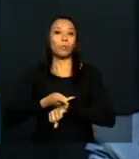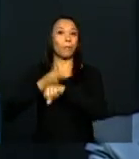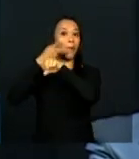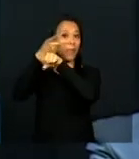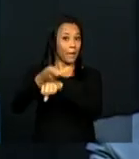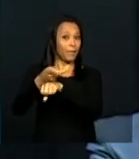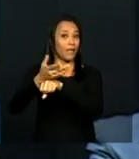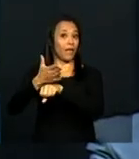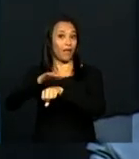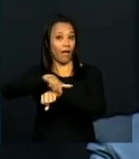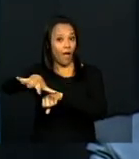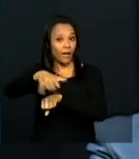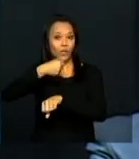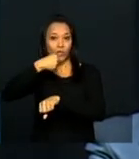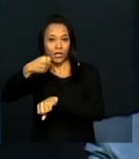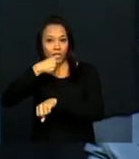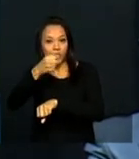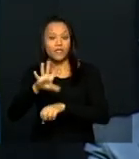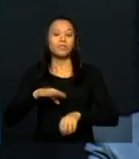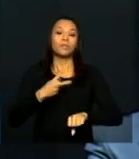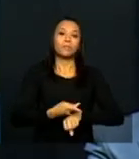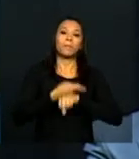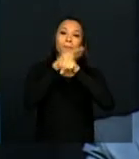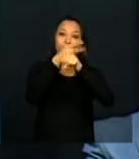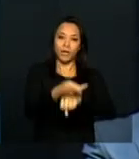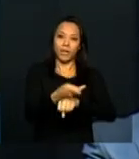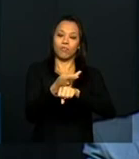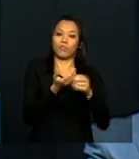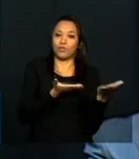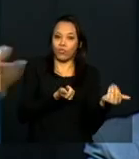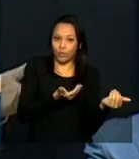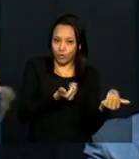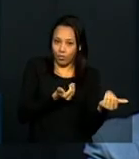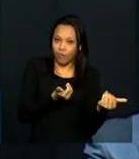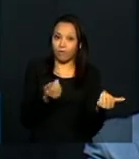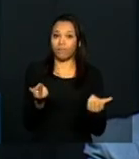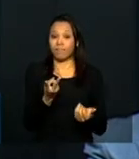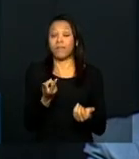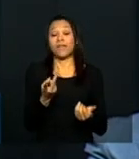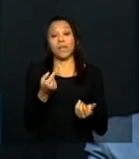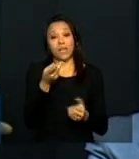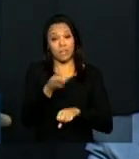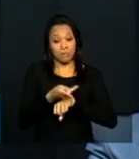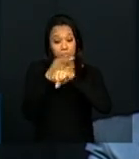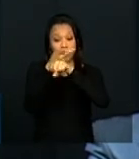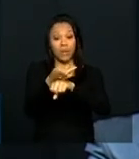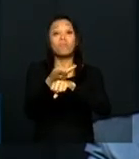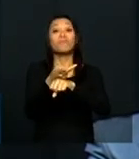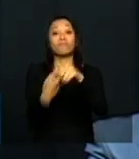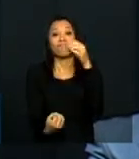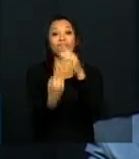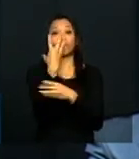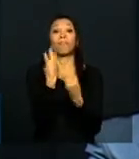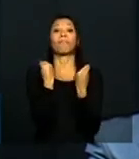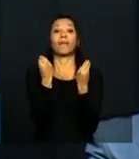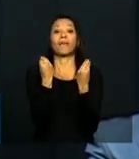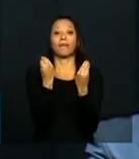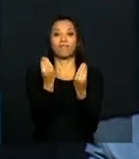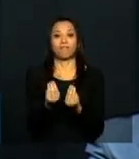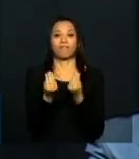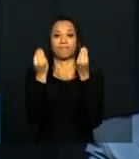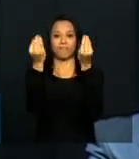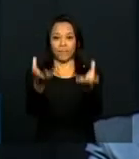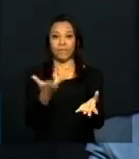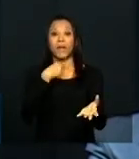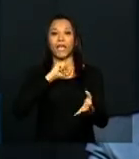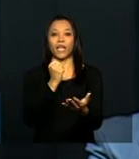Jornalismo e do prêmio Jovem Jornalista Fernando Pacheco Jordão, um prêmio criado para estudantes. Temos um